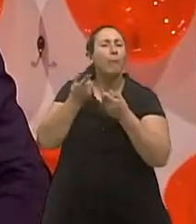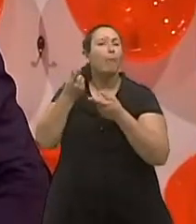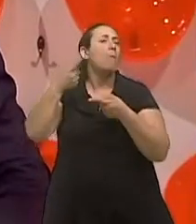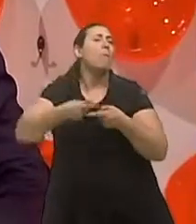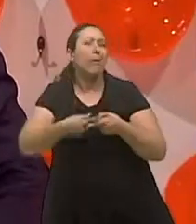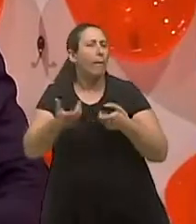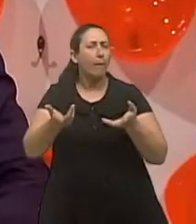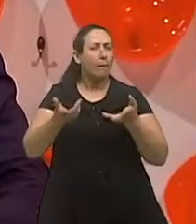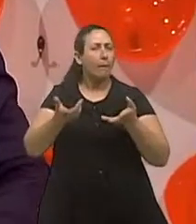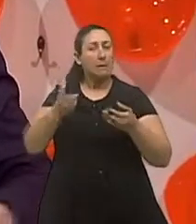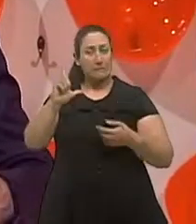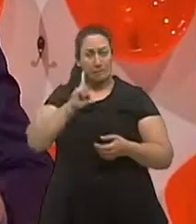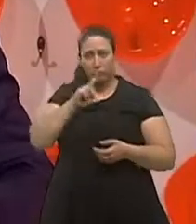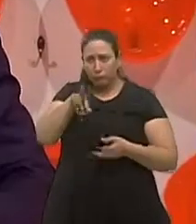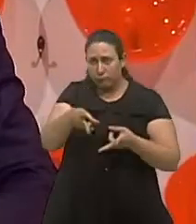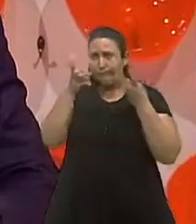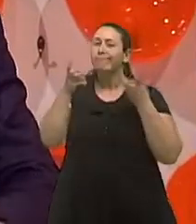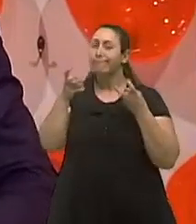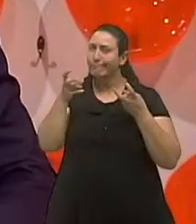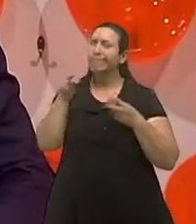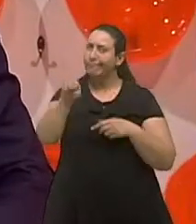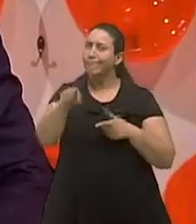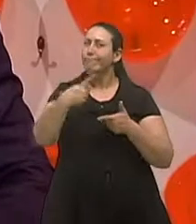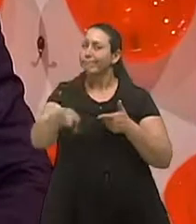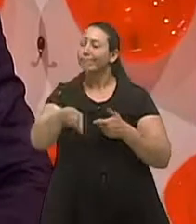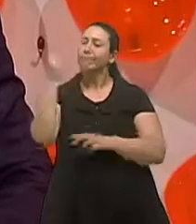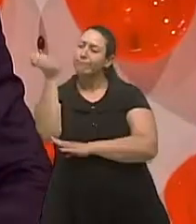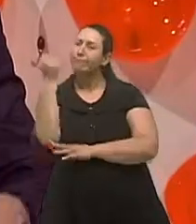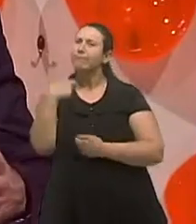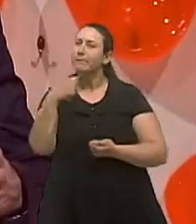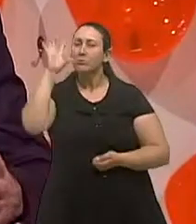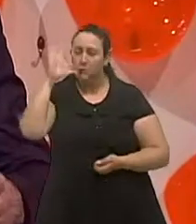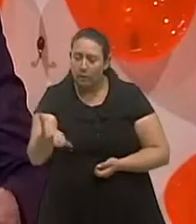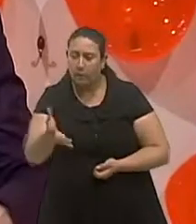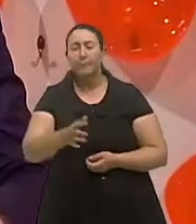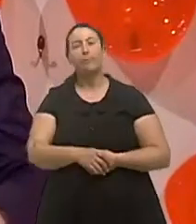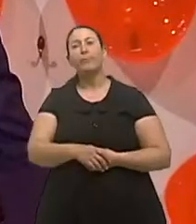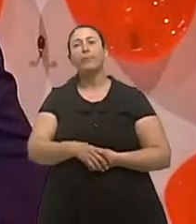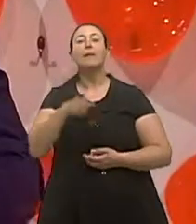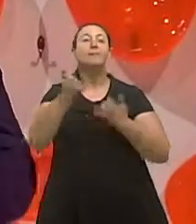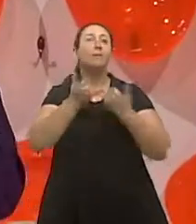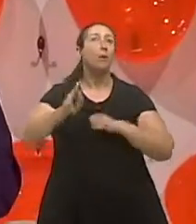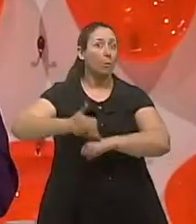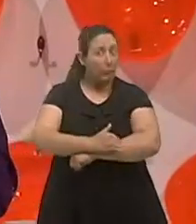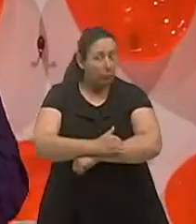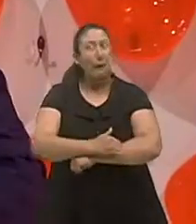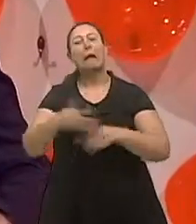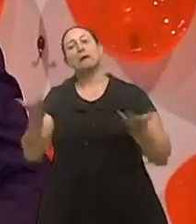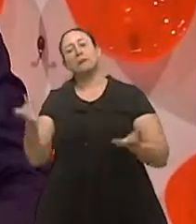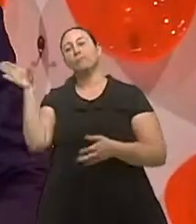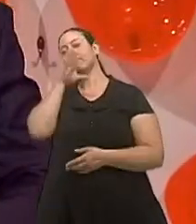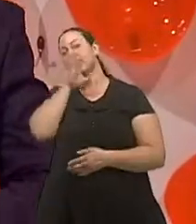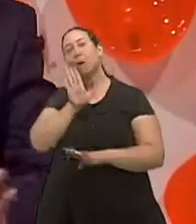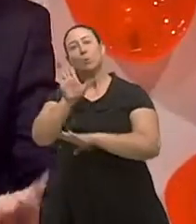óbvia e notória nós vamos abordar a causa muitas vezes ou se por exemplo a questão da obesidade bom, aí nós podemos